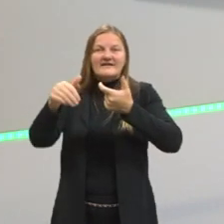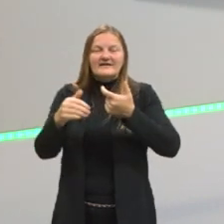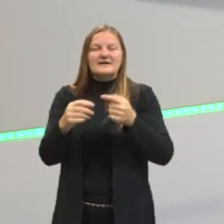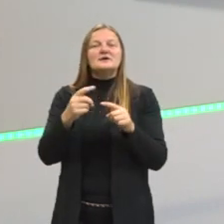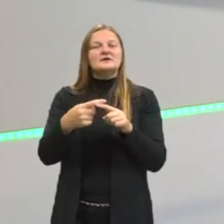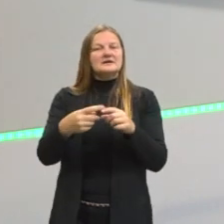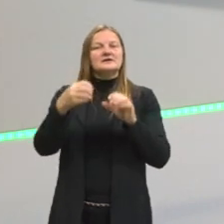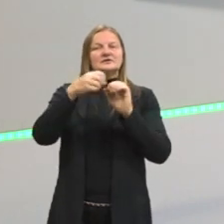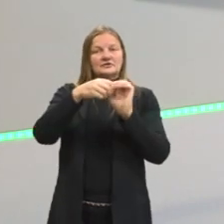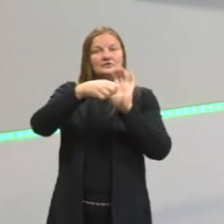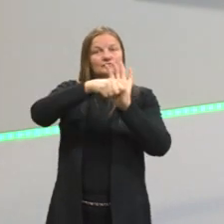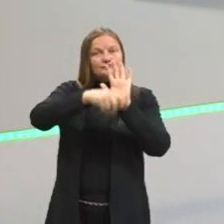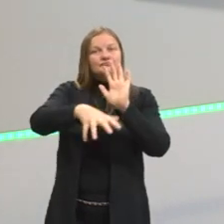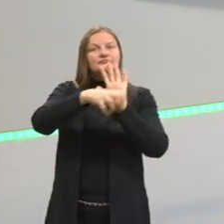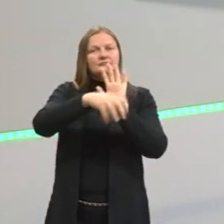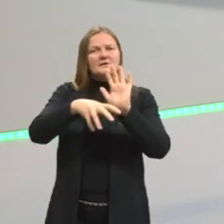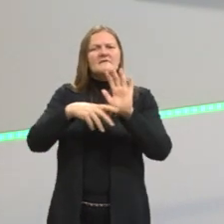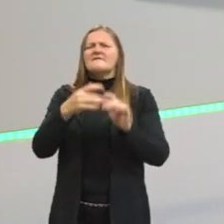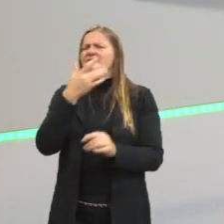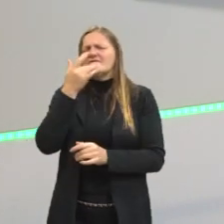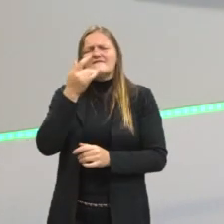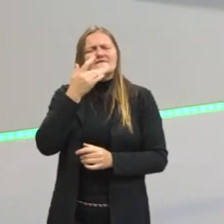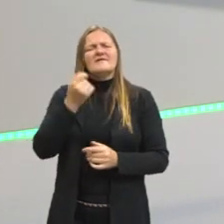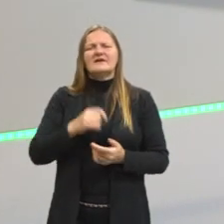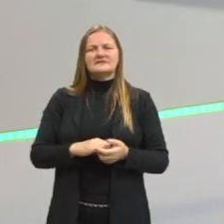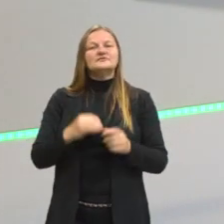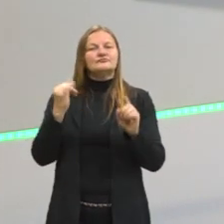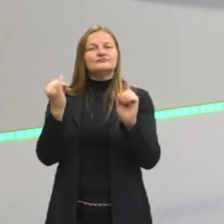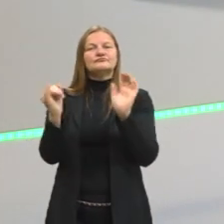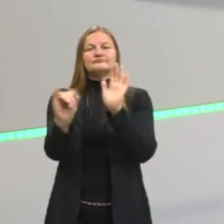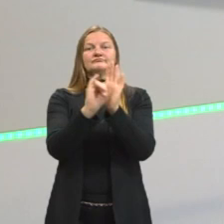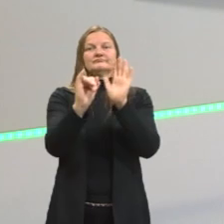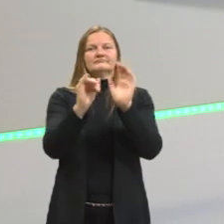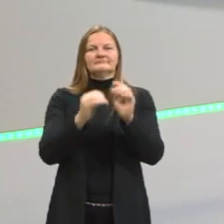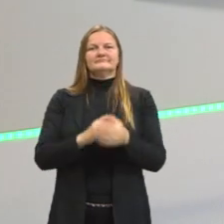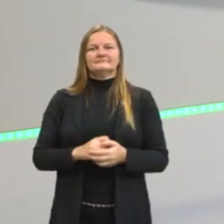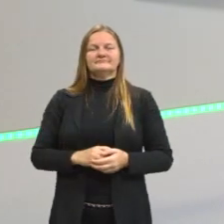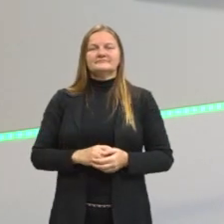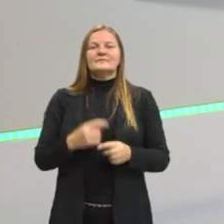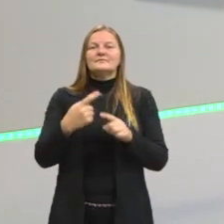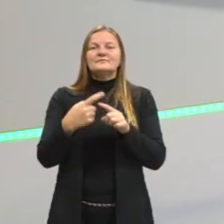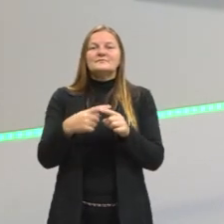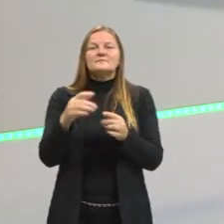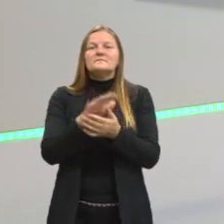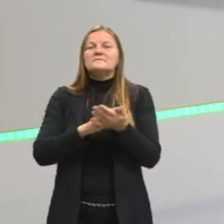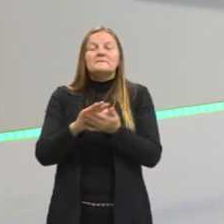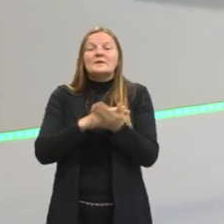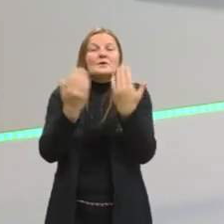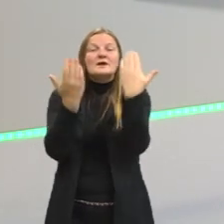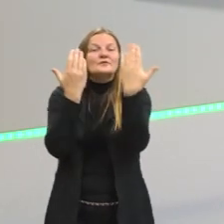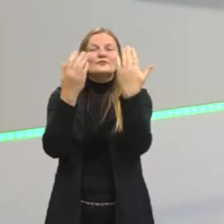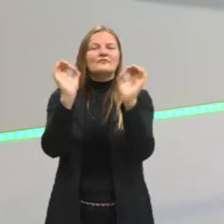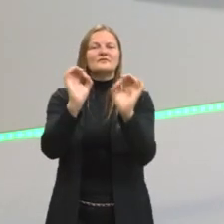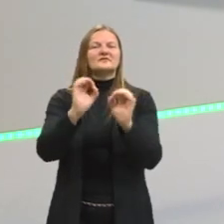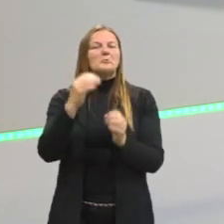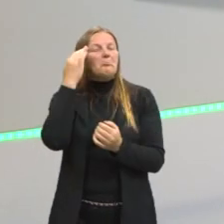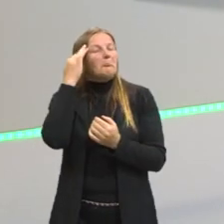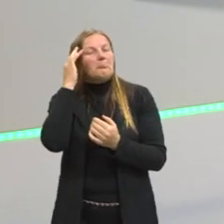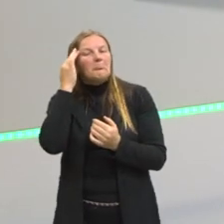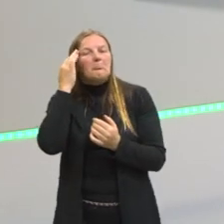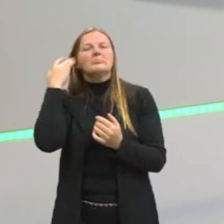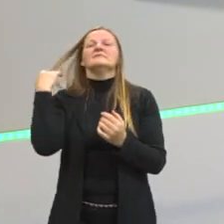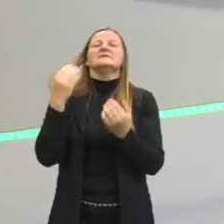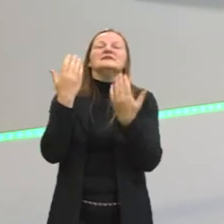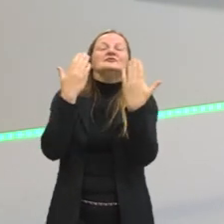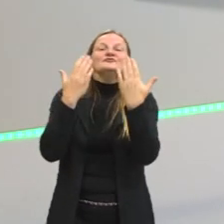figuras de linguagem, é uma das mais fáceis de se identificar, pois ela não deixa dúvidas. Sabe ali quando a gente